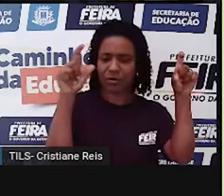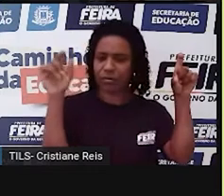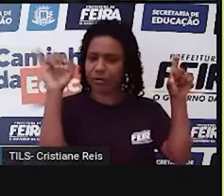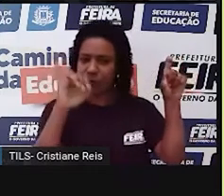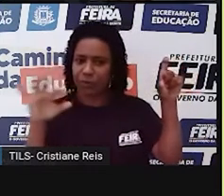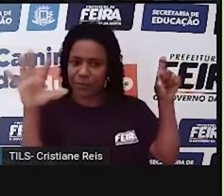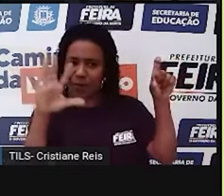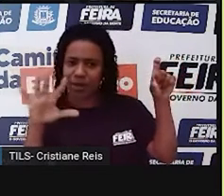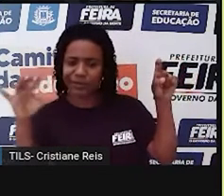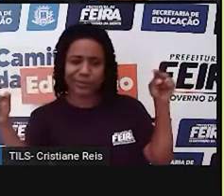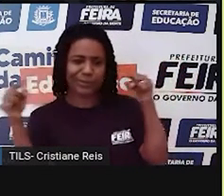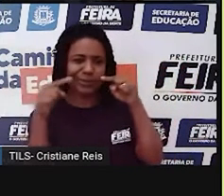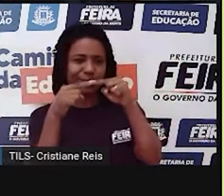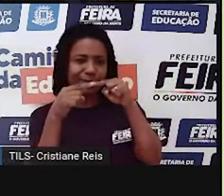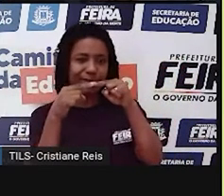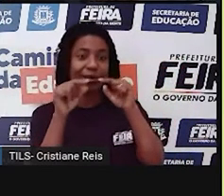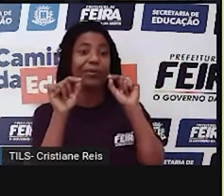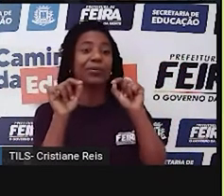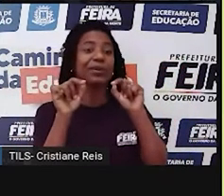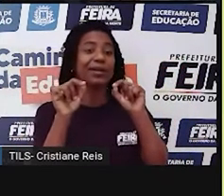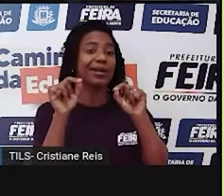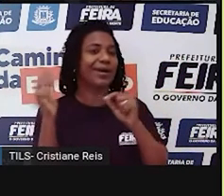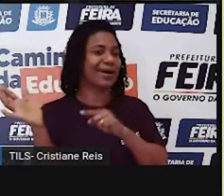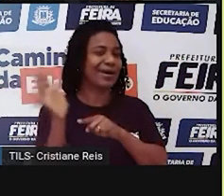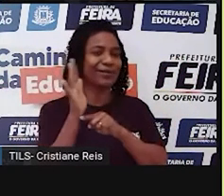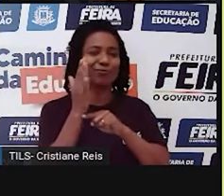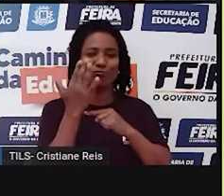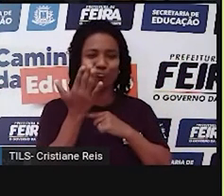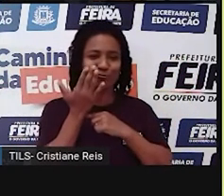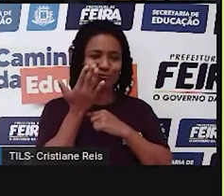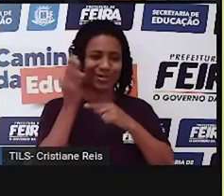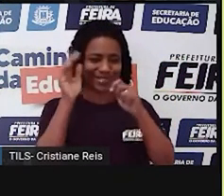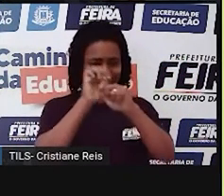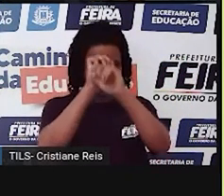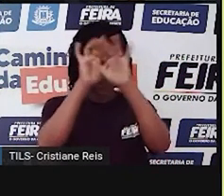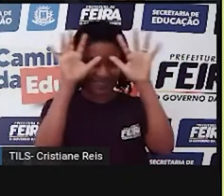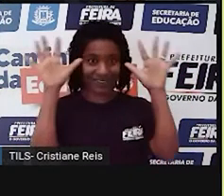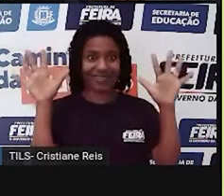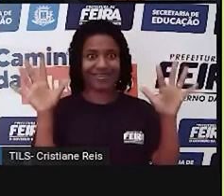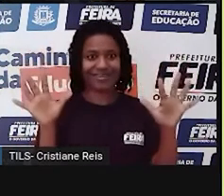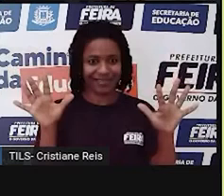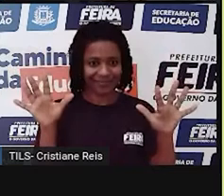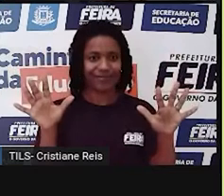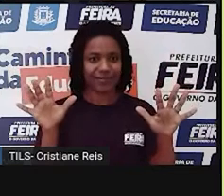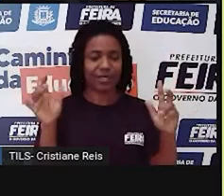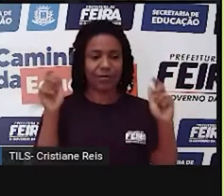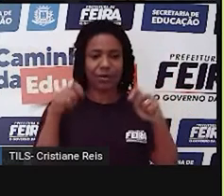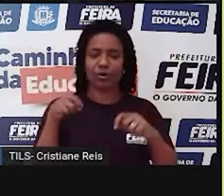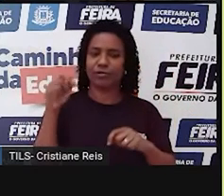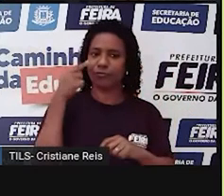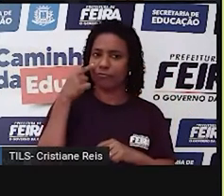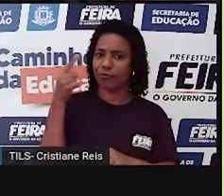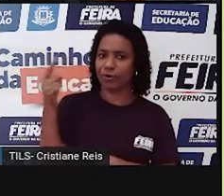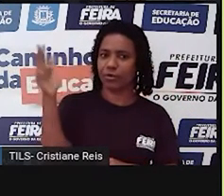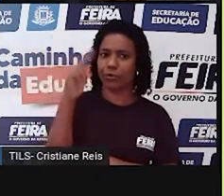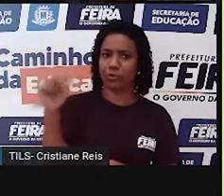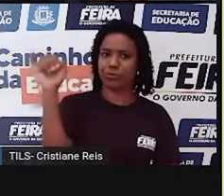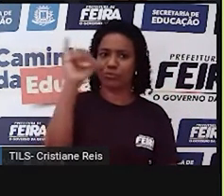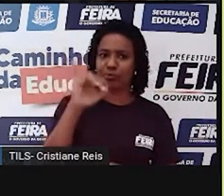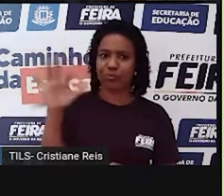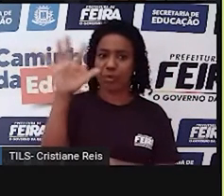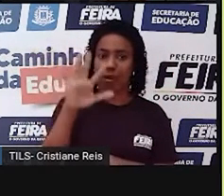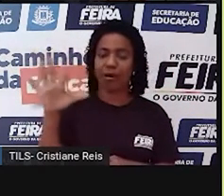já nos facilitam na compreensão. Então faz a leitura da imagem e associa aquilo que você